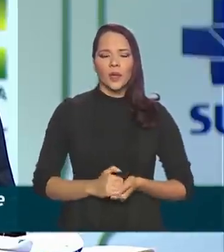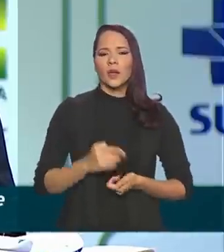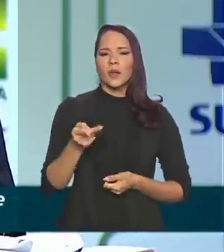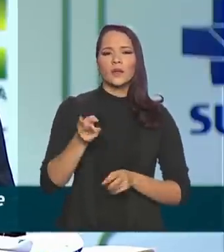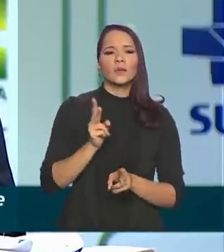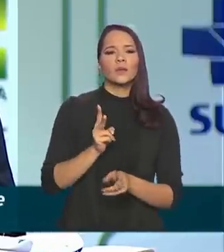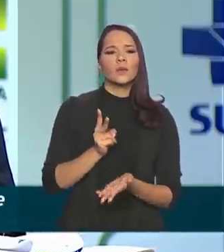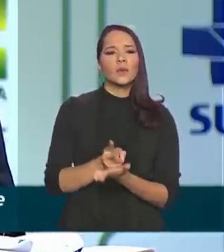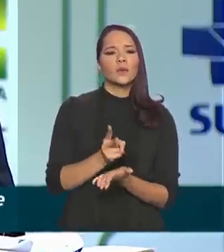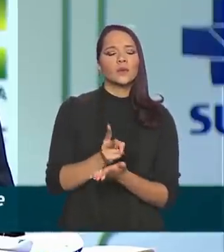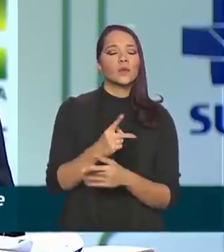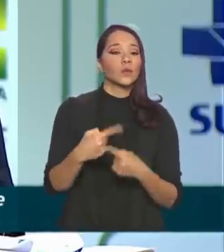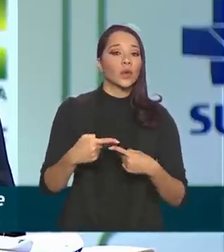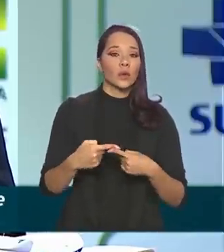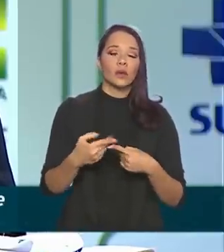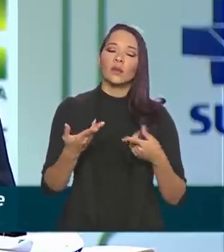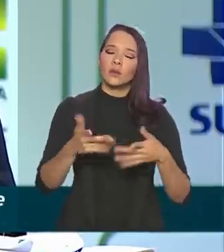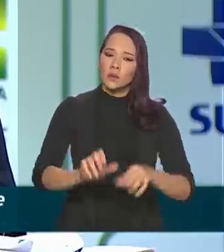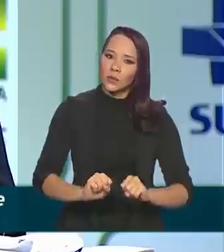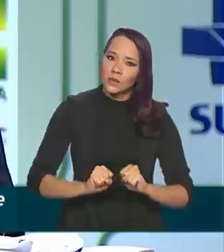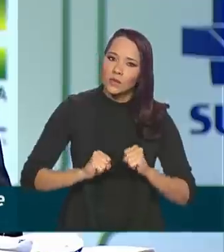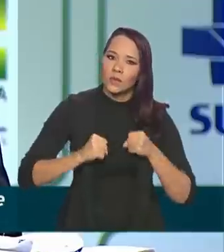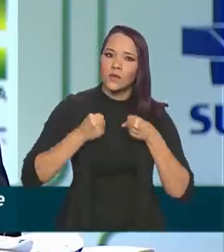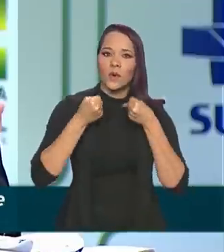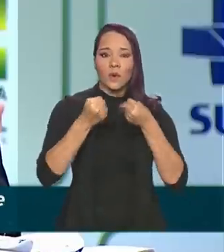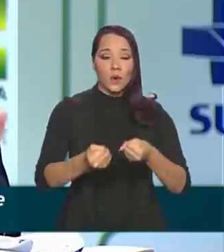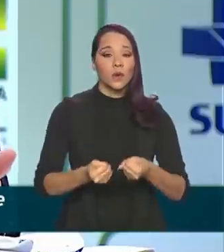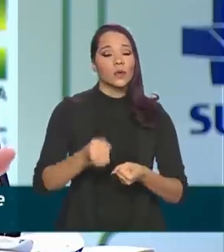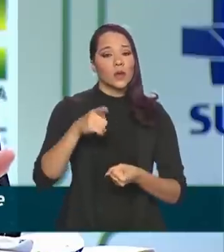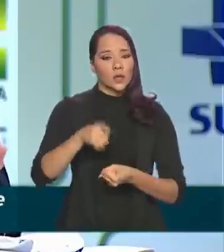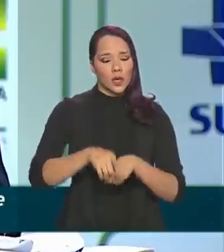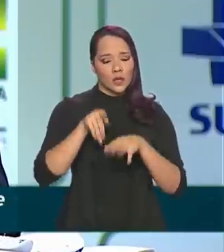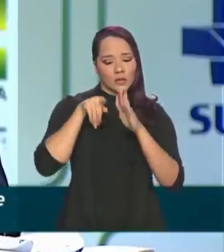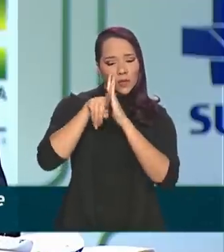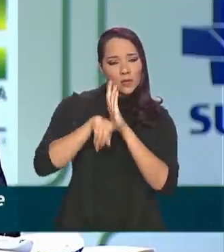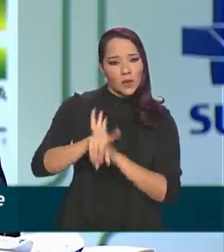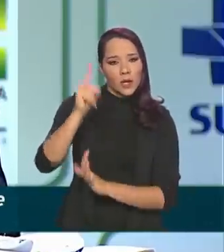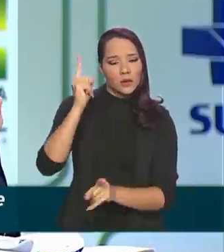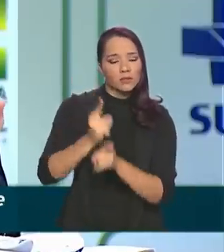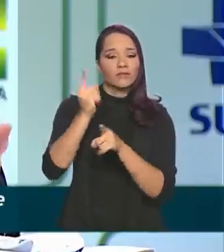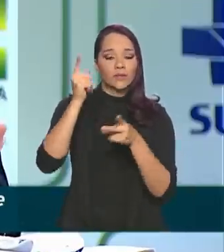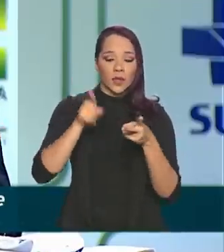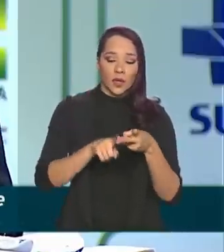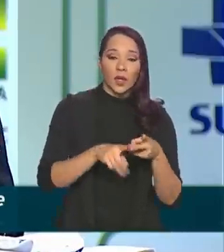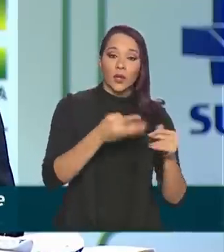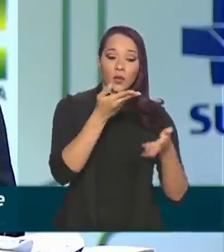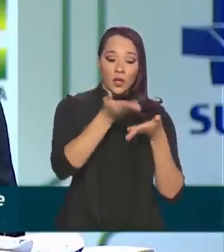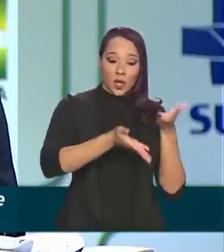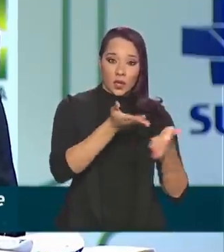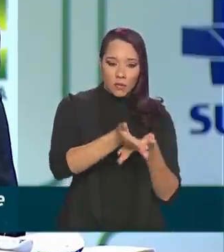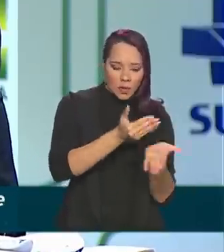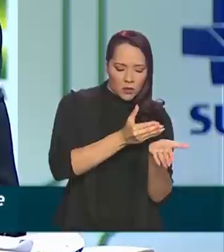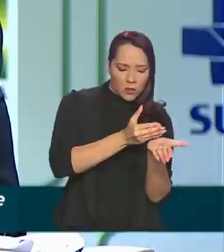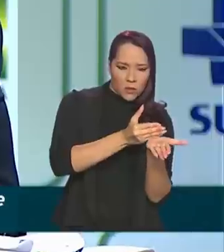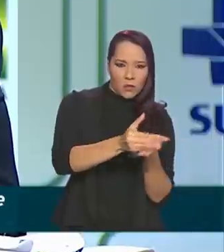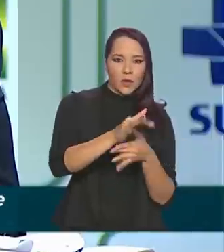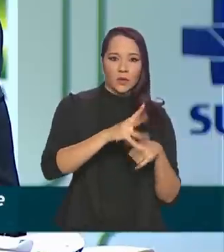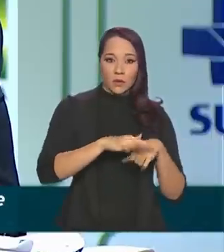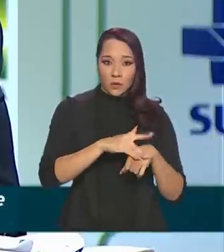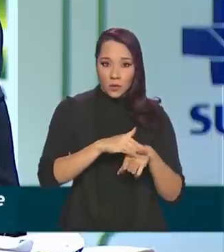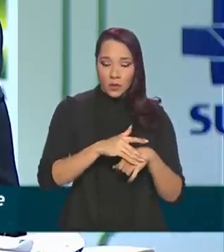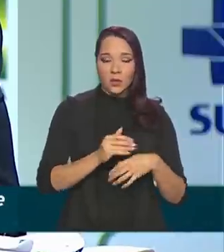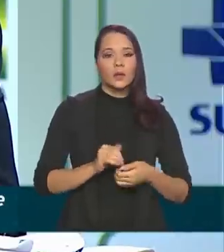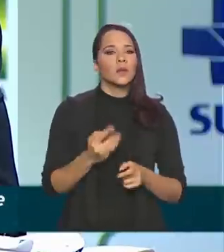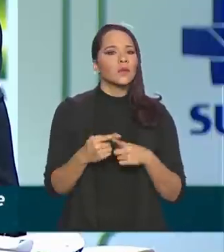do esforço que tem sido feito, tanto no diagnóstico, no tratamento precoce, porque na verdade você